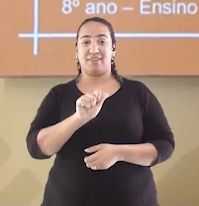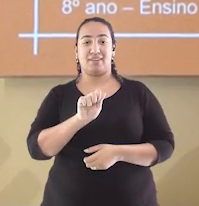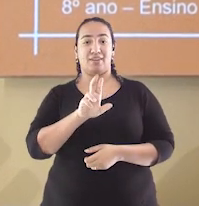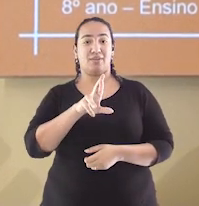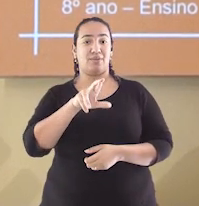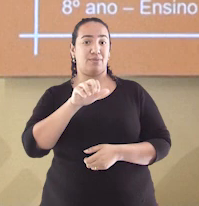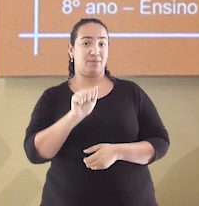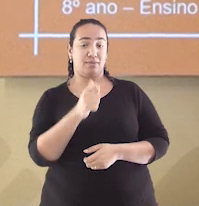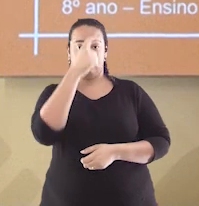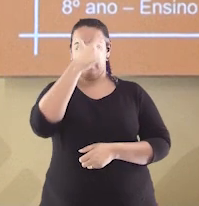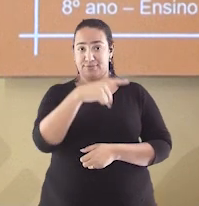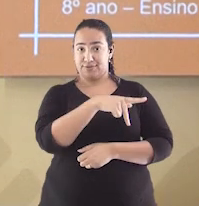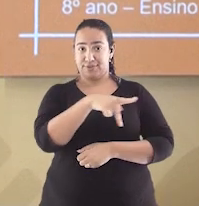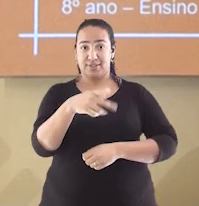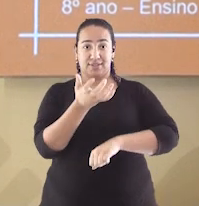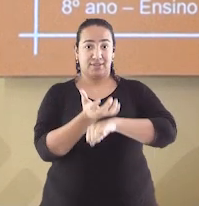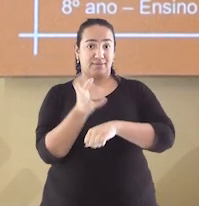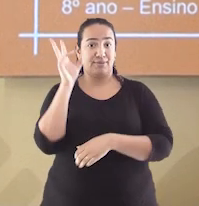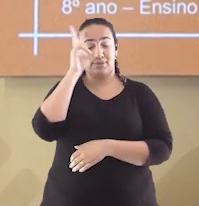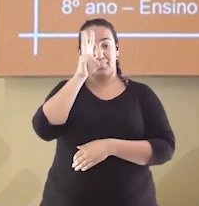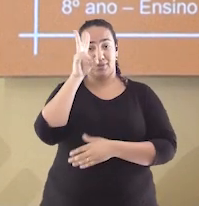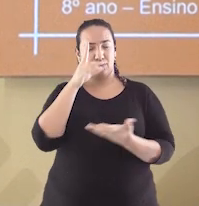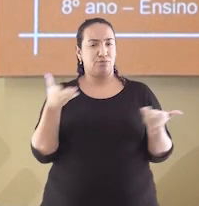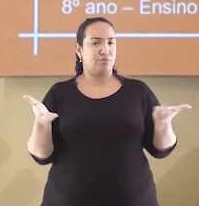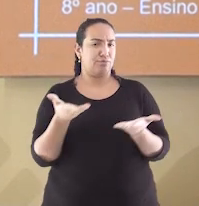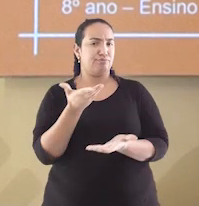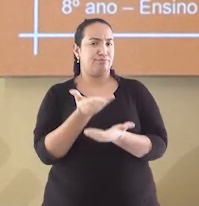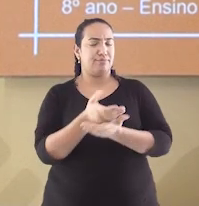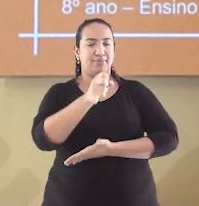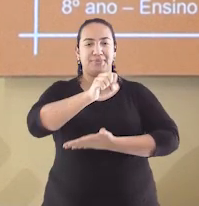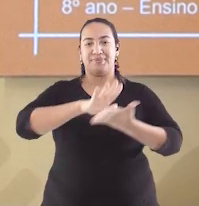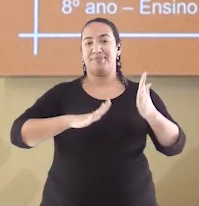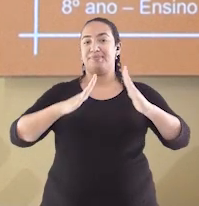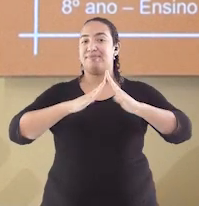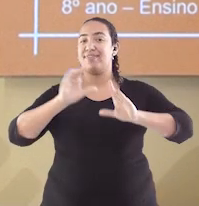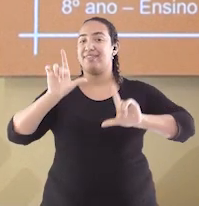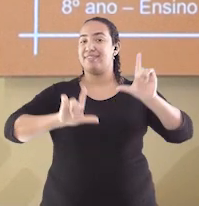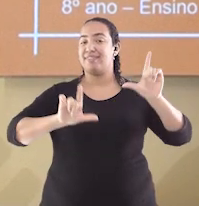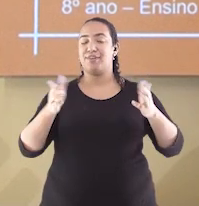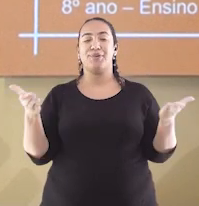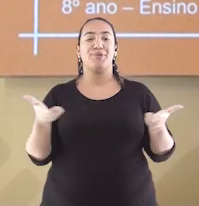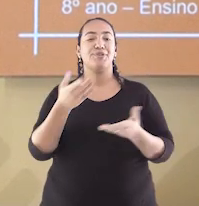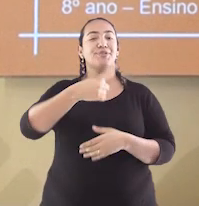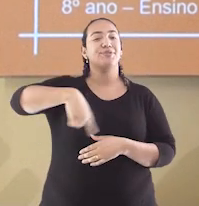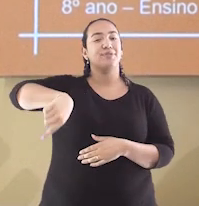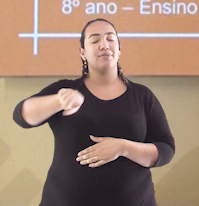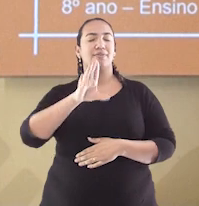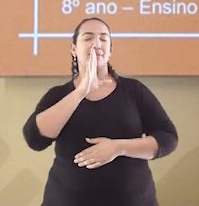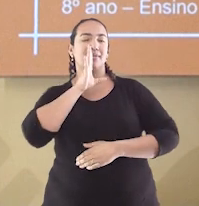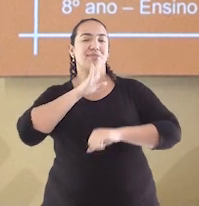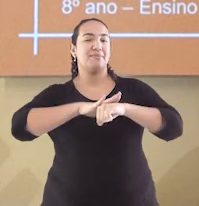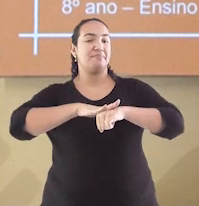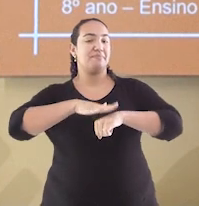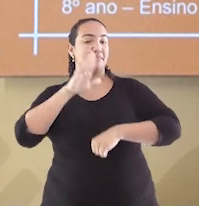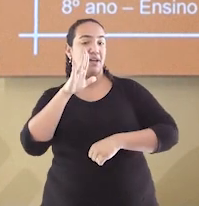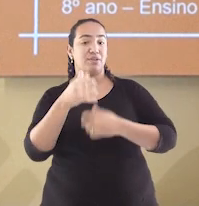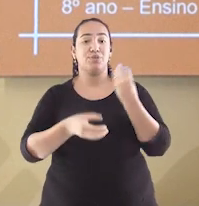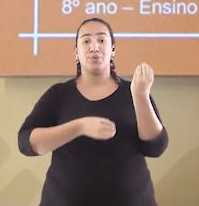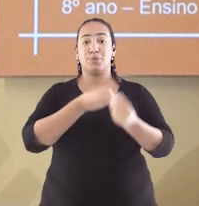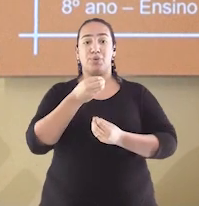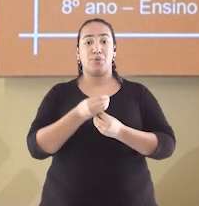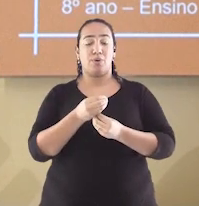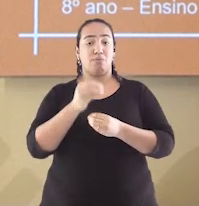Laura e eu sou professora de história e na nossa aula de hoje no Dever em Casa na TV, vamos conhecer um pouquinho mais sobre as